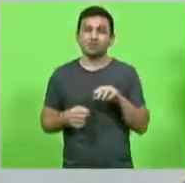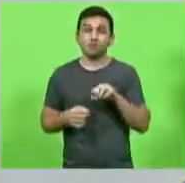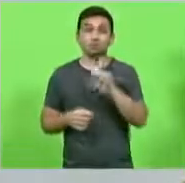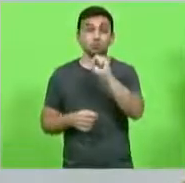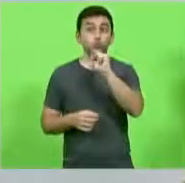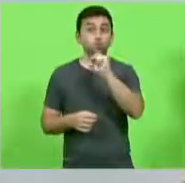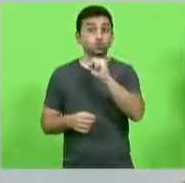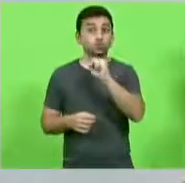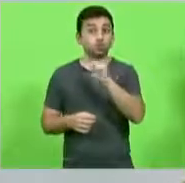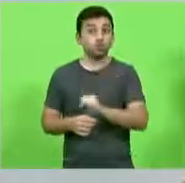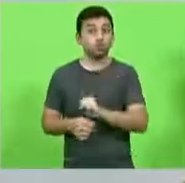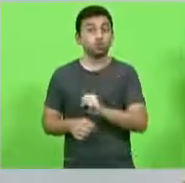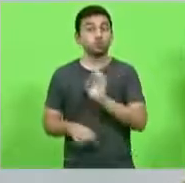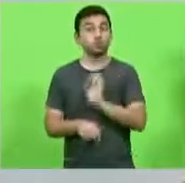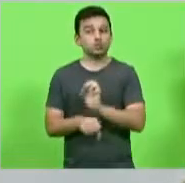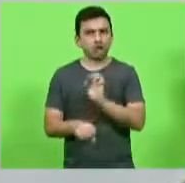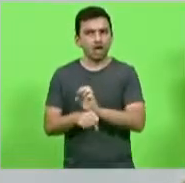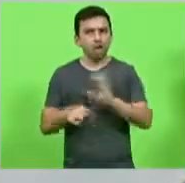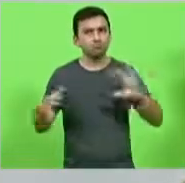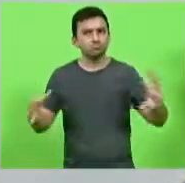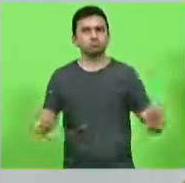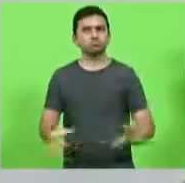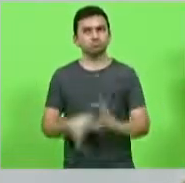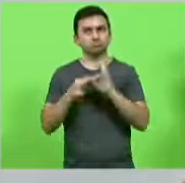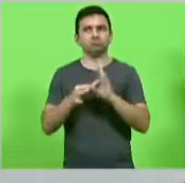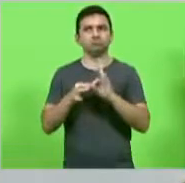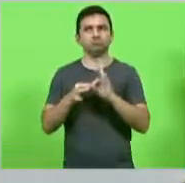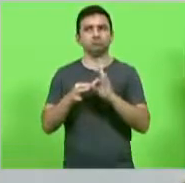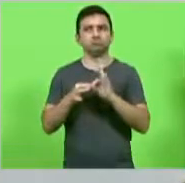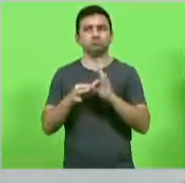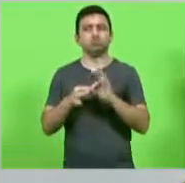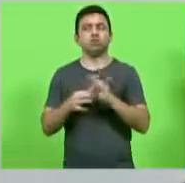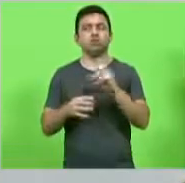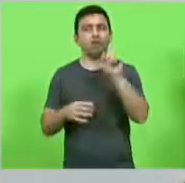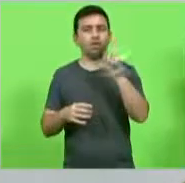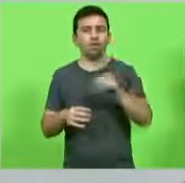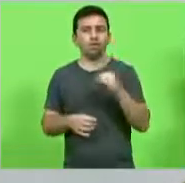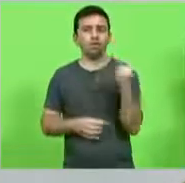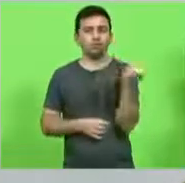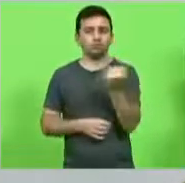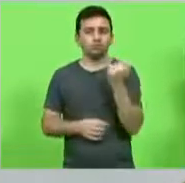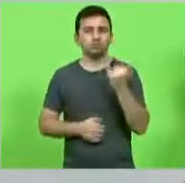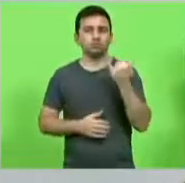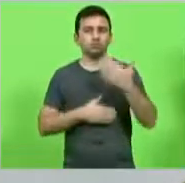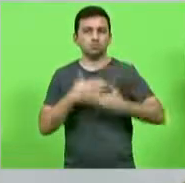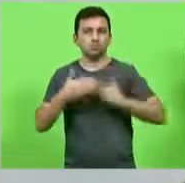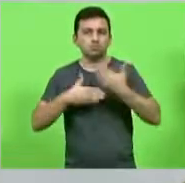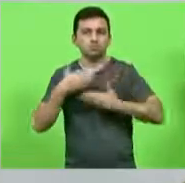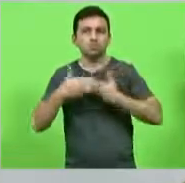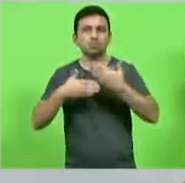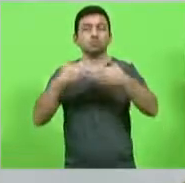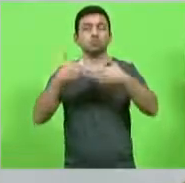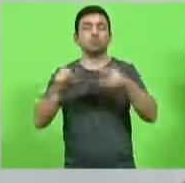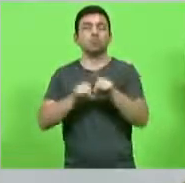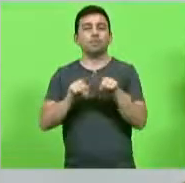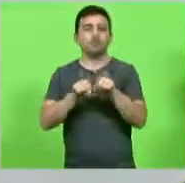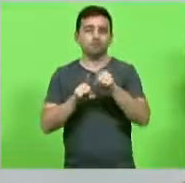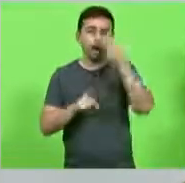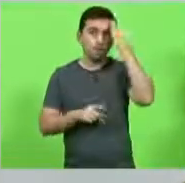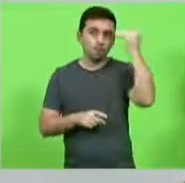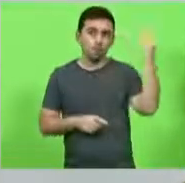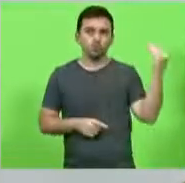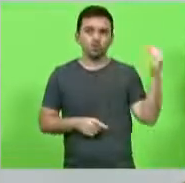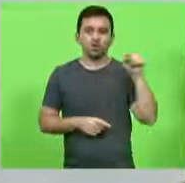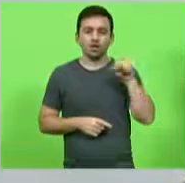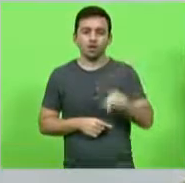sul do estado com a Serra Catarinense então faz uma conexão importante para o desenvolvimento além da famosa Serra do